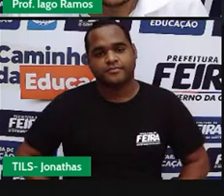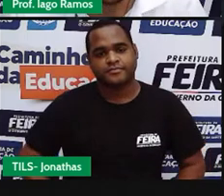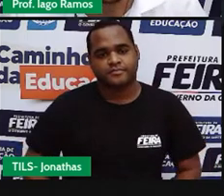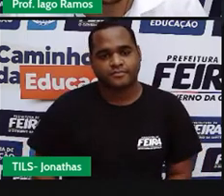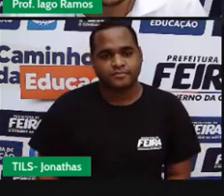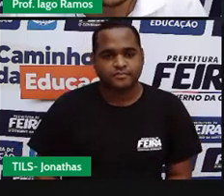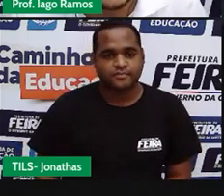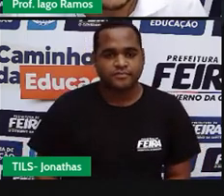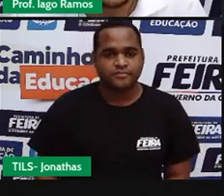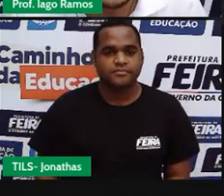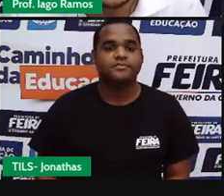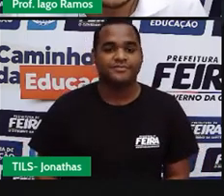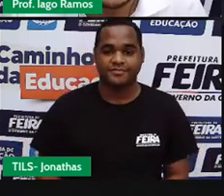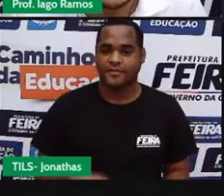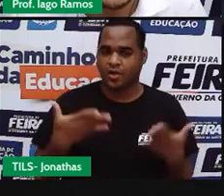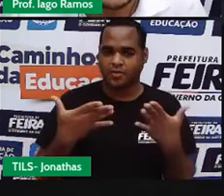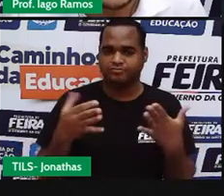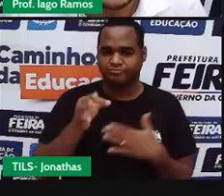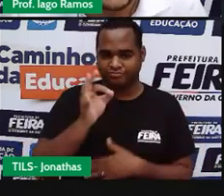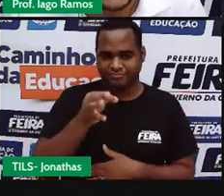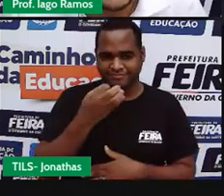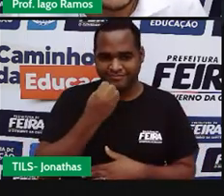Pronto. Agora sim.